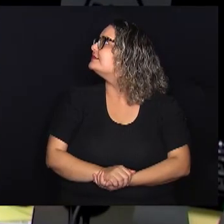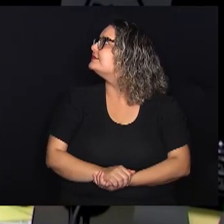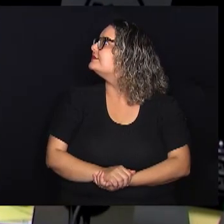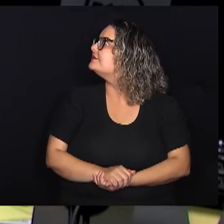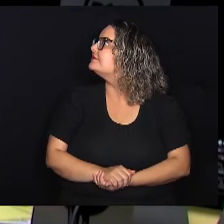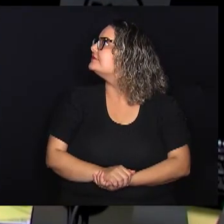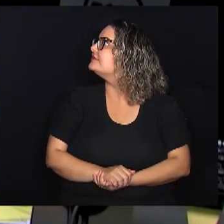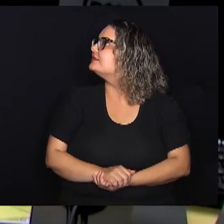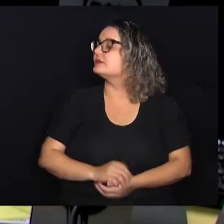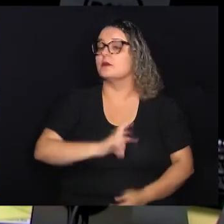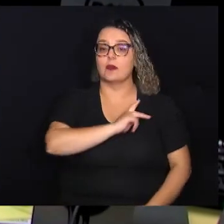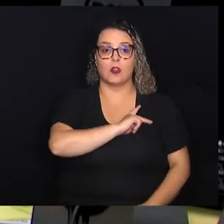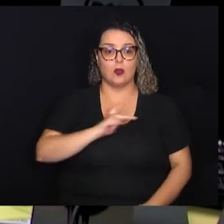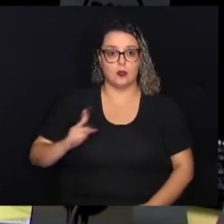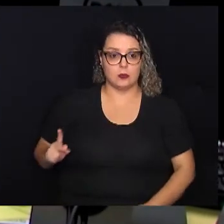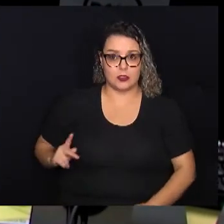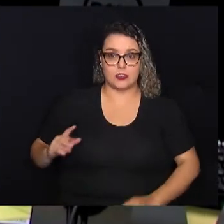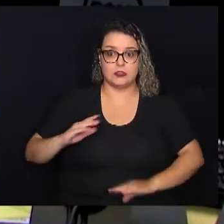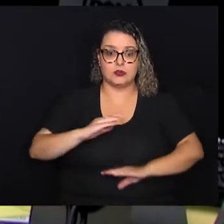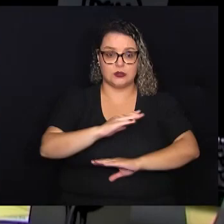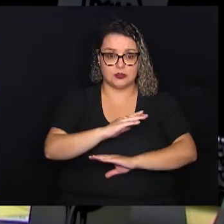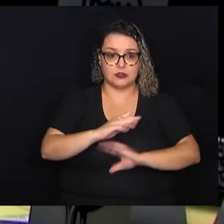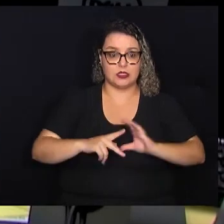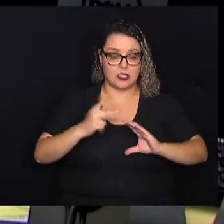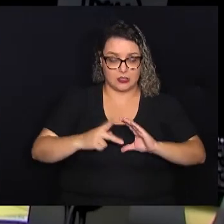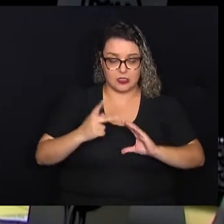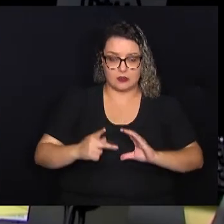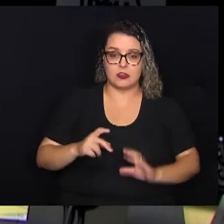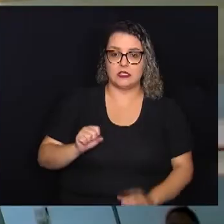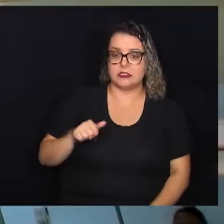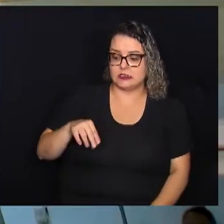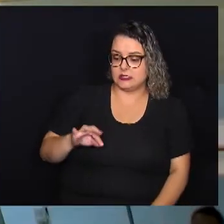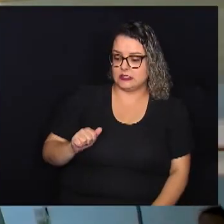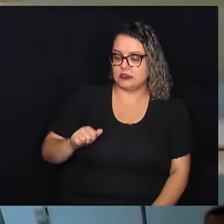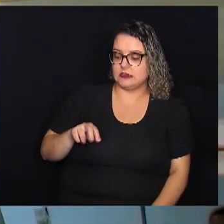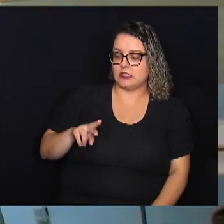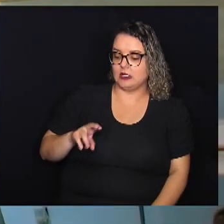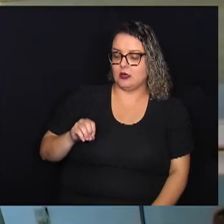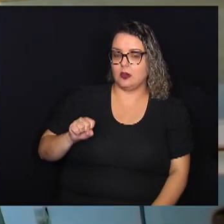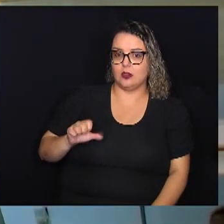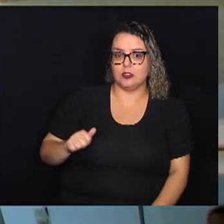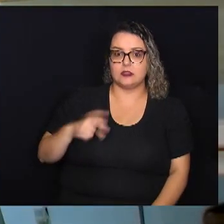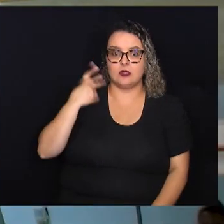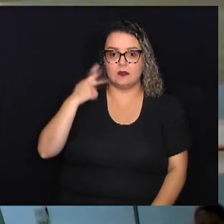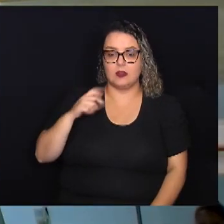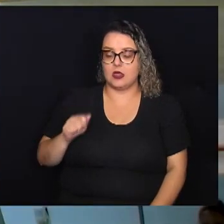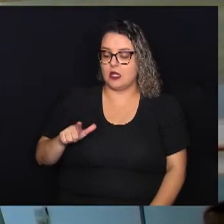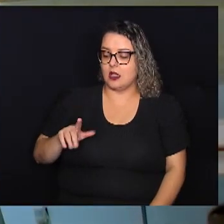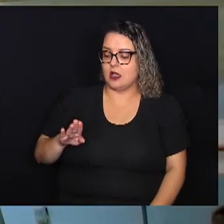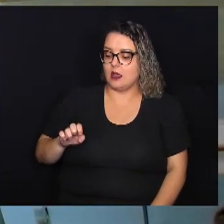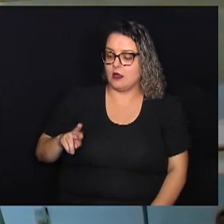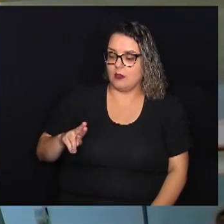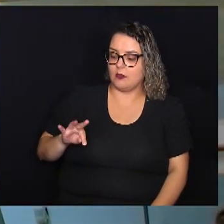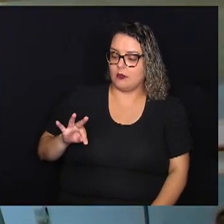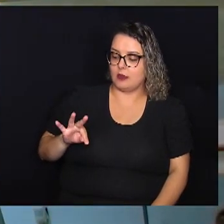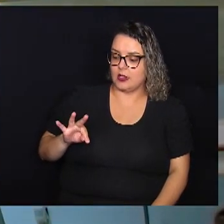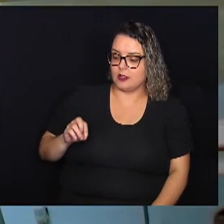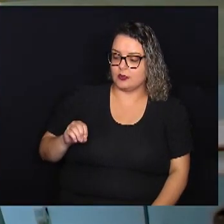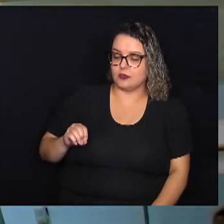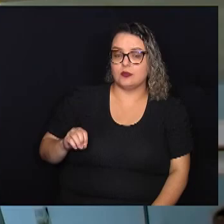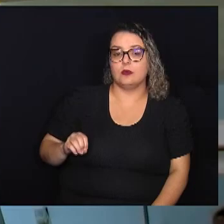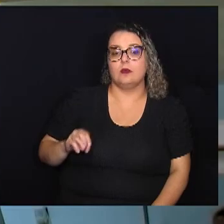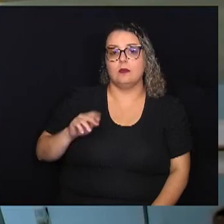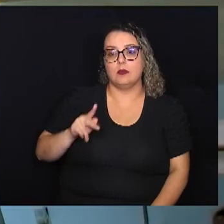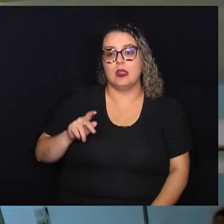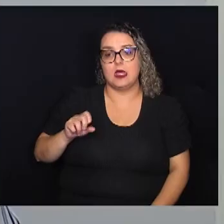O presidente da Câmara de Vereadores de Santa Rosa de Viterbo, o vereador Alberto Lerco, do PSB, visitou a